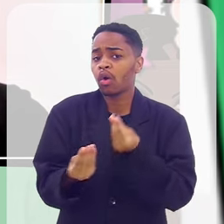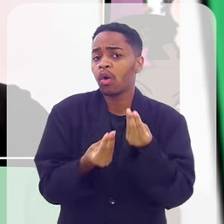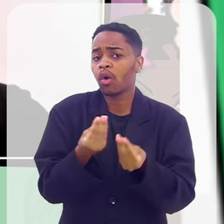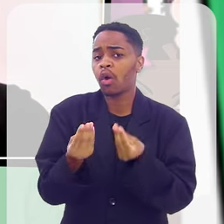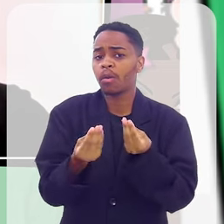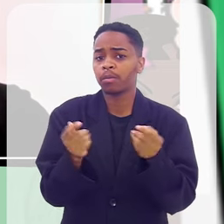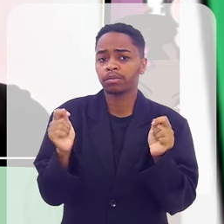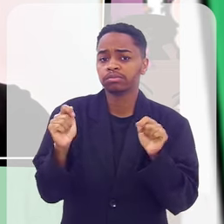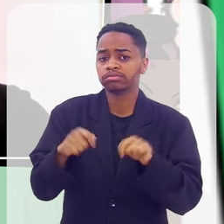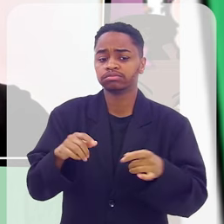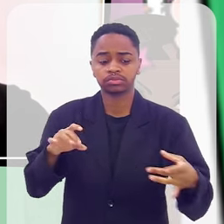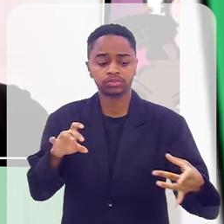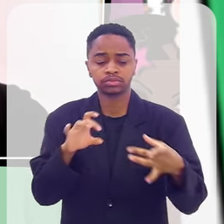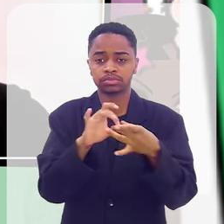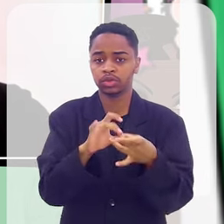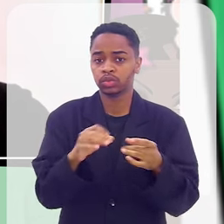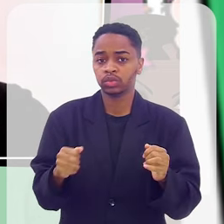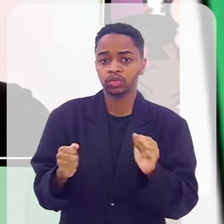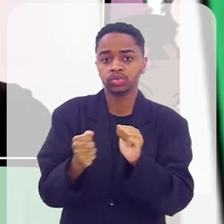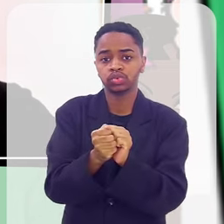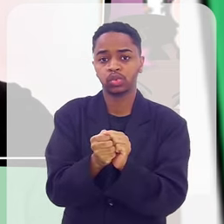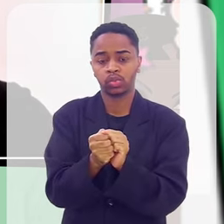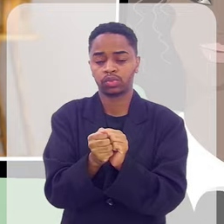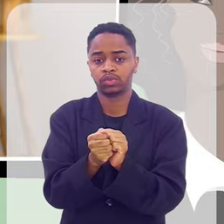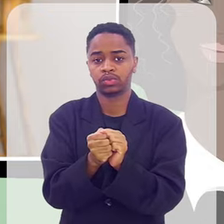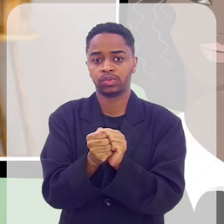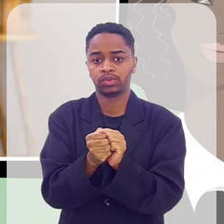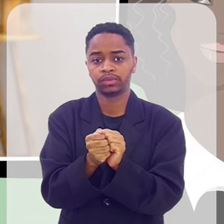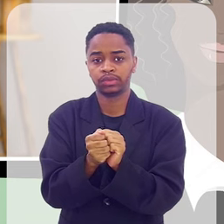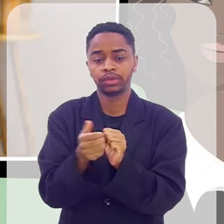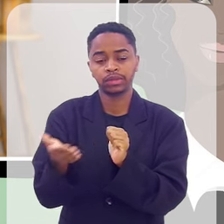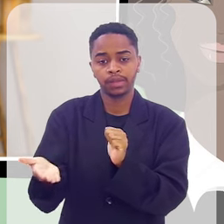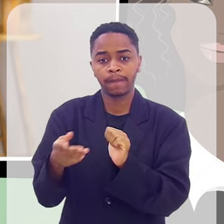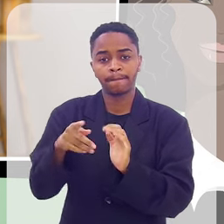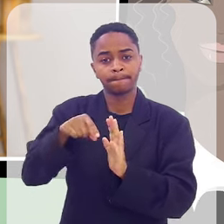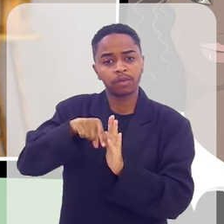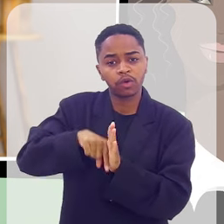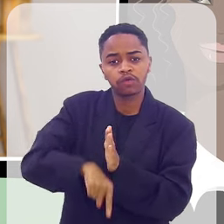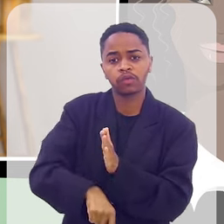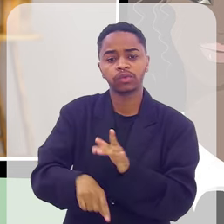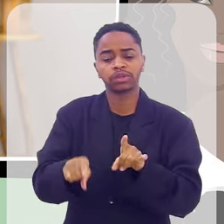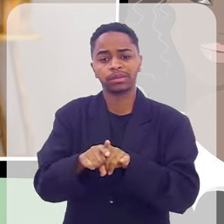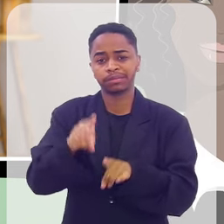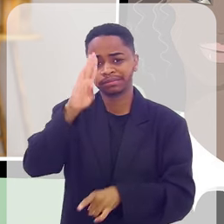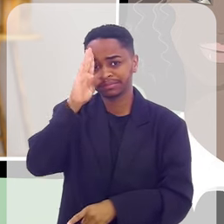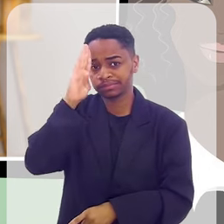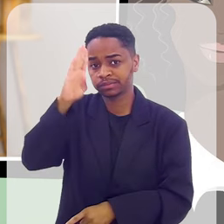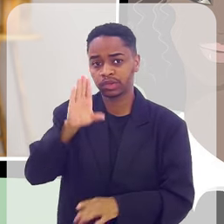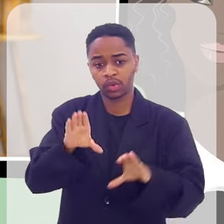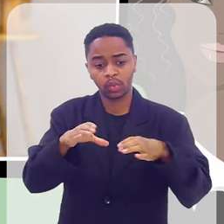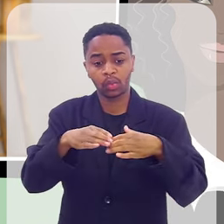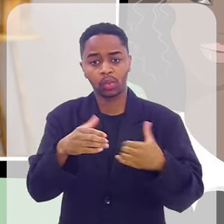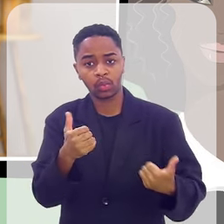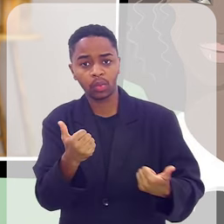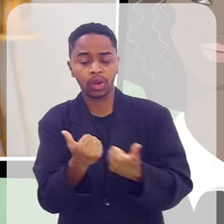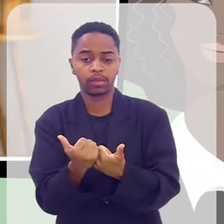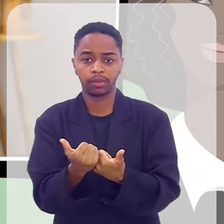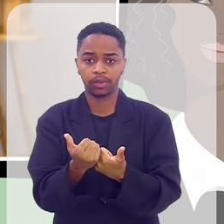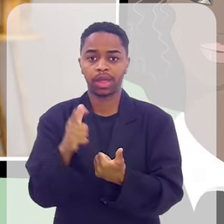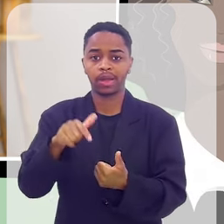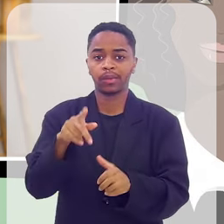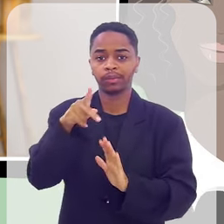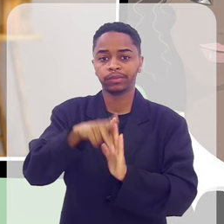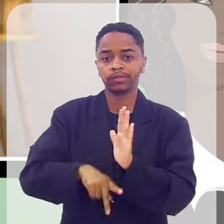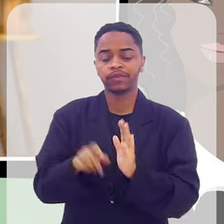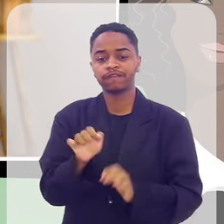como que a gente pode fazer parte dessa extensa e tão profunda e fundamental rede de apoio que